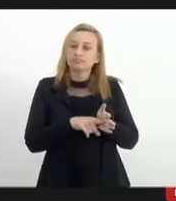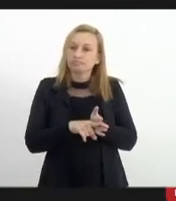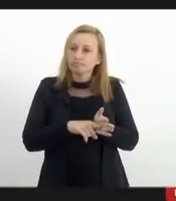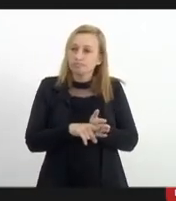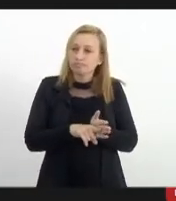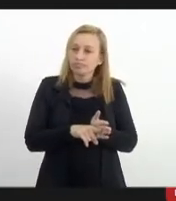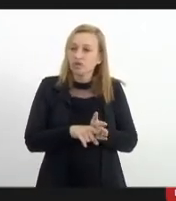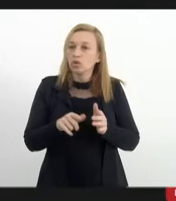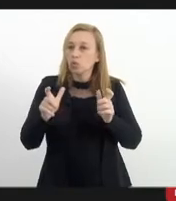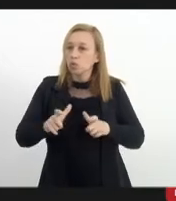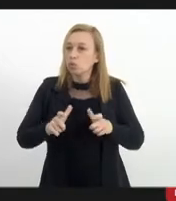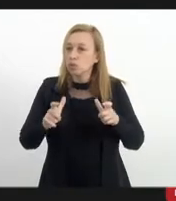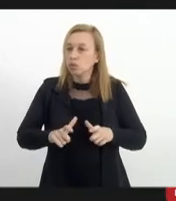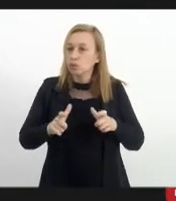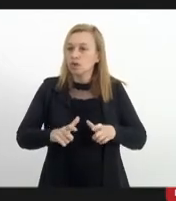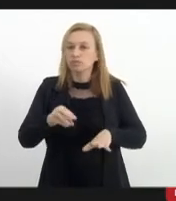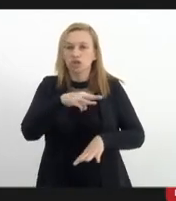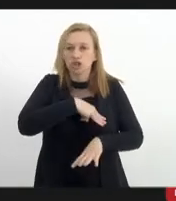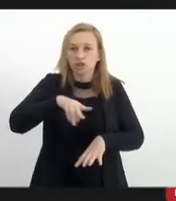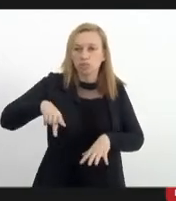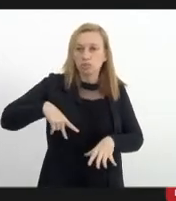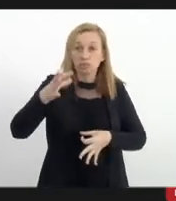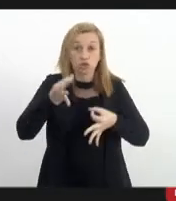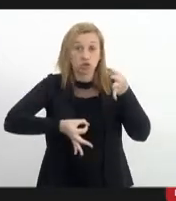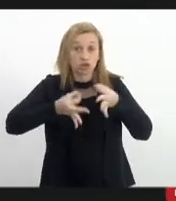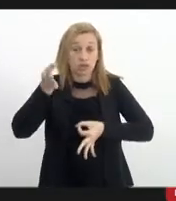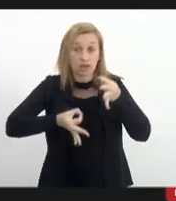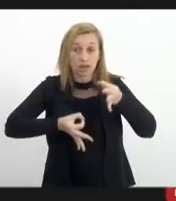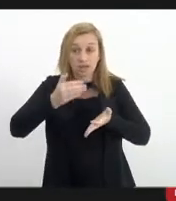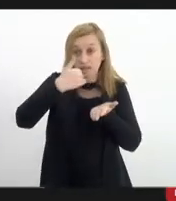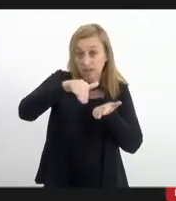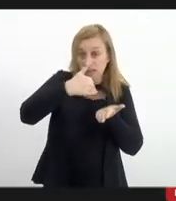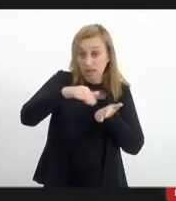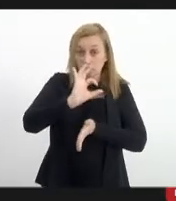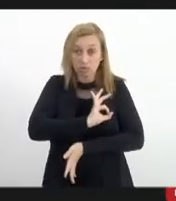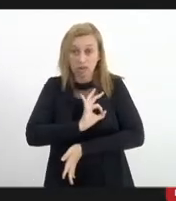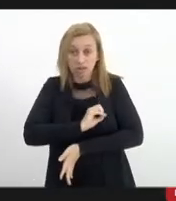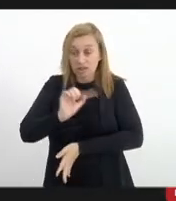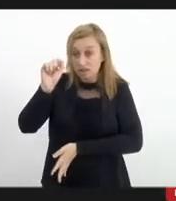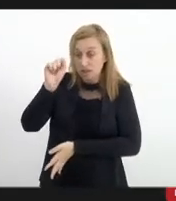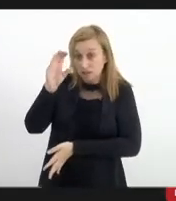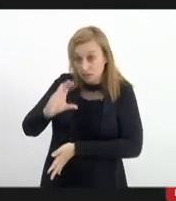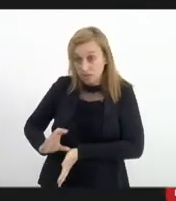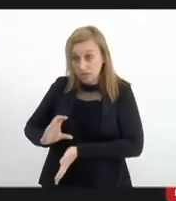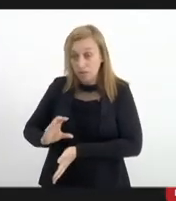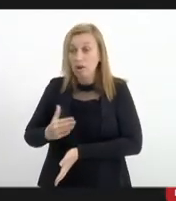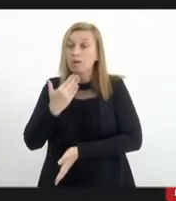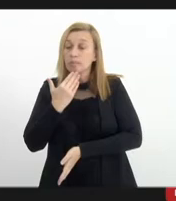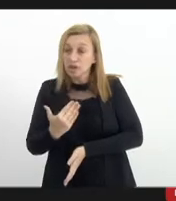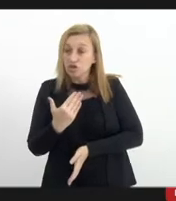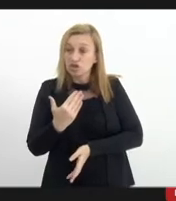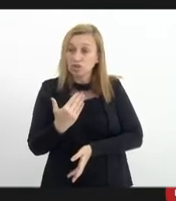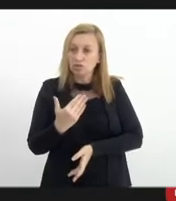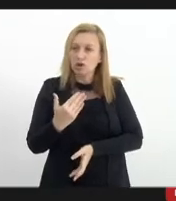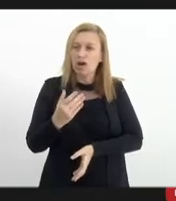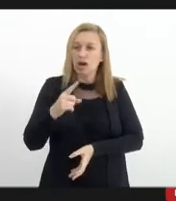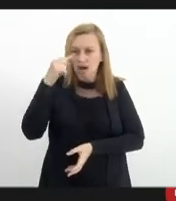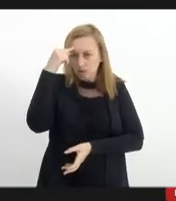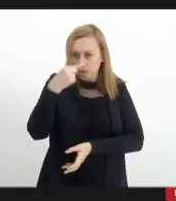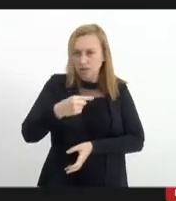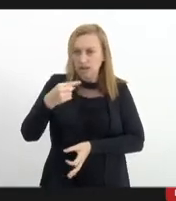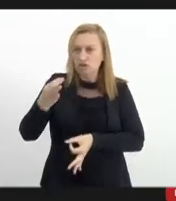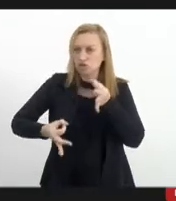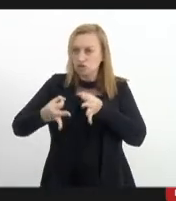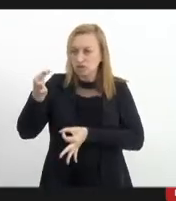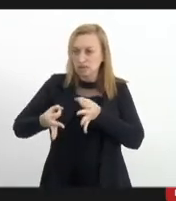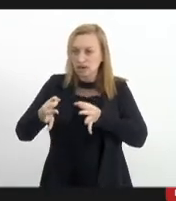no ambiente Ministério Público, Judiciário, Secretaria de Polícia Civil, uma vez expedidas as ordens judiciais, a gente parte